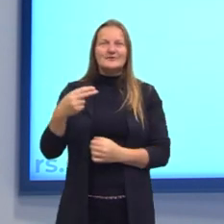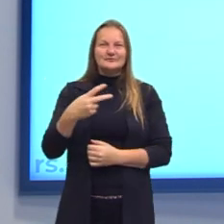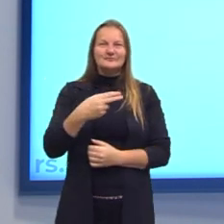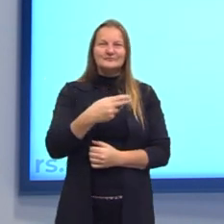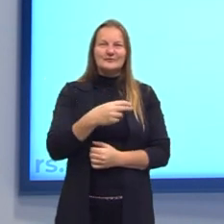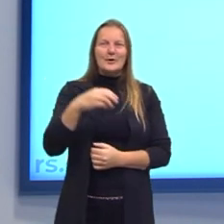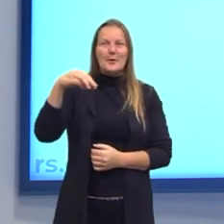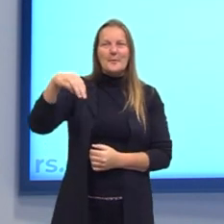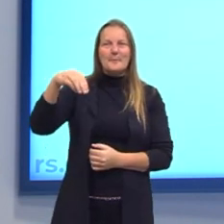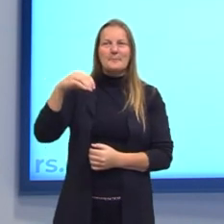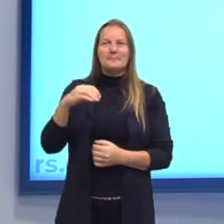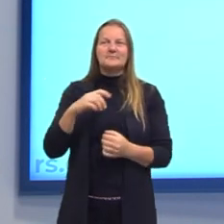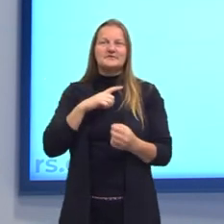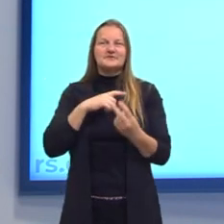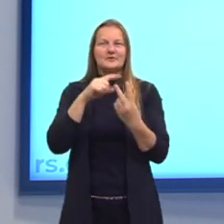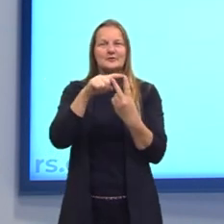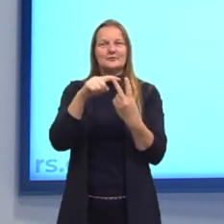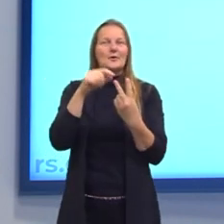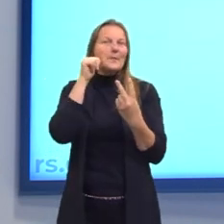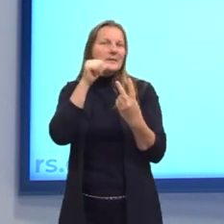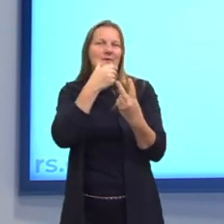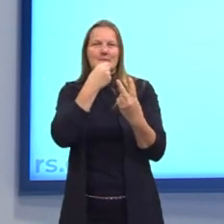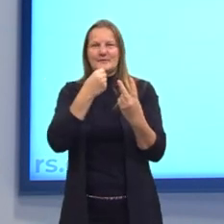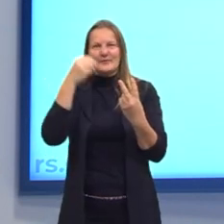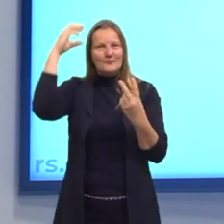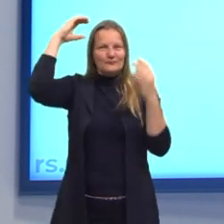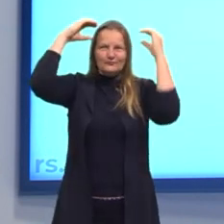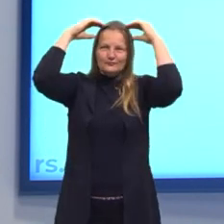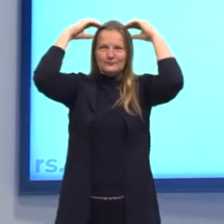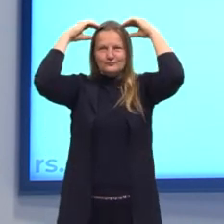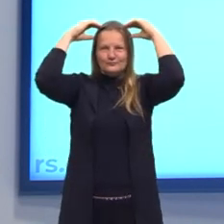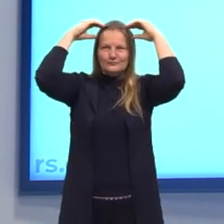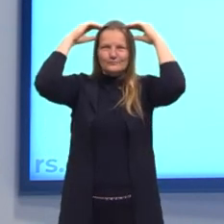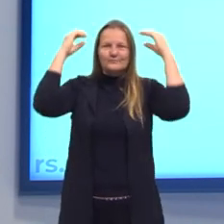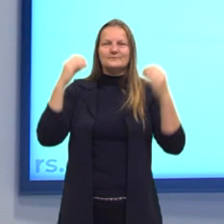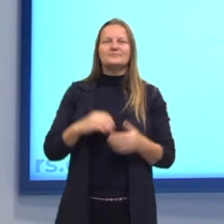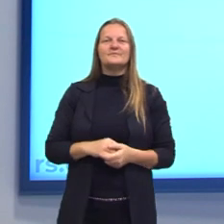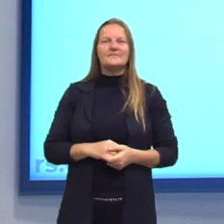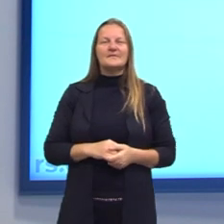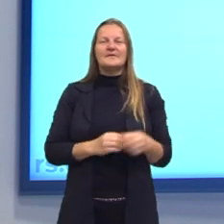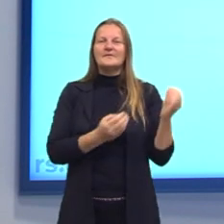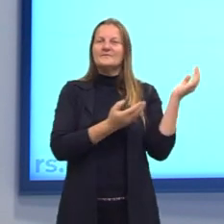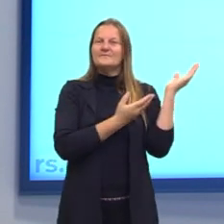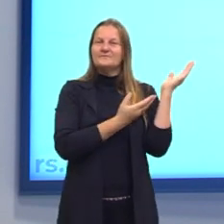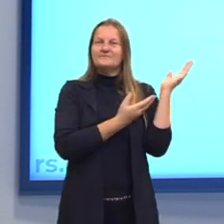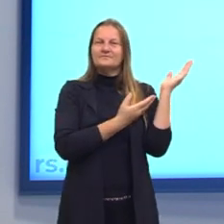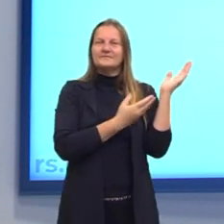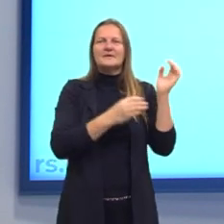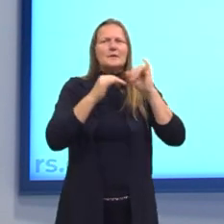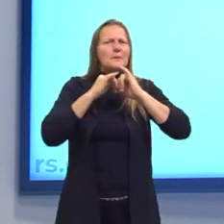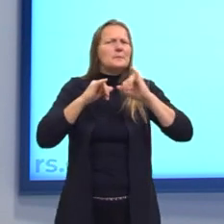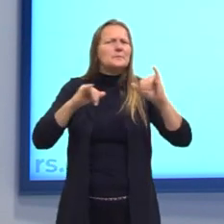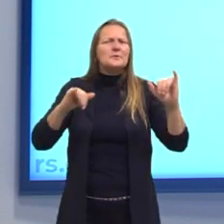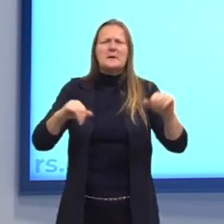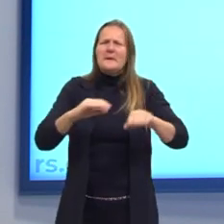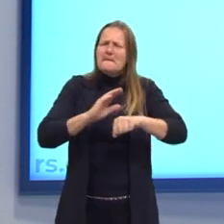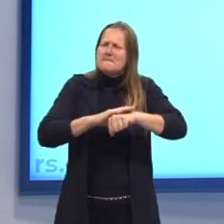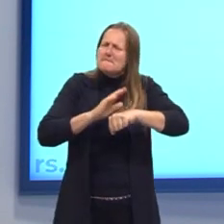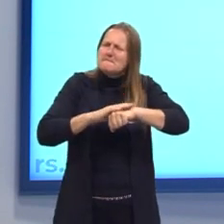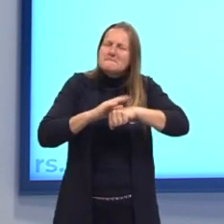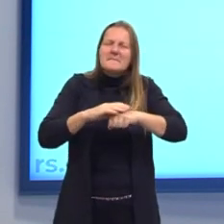tesourinha do Mickey e a tesourinha da Minnie. E nessa propaganda, que talvez tenha sido a propaganda mais